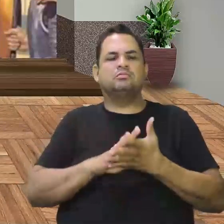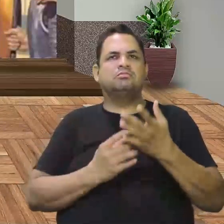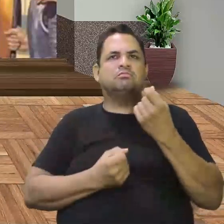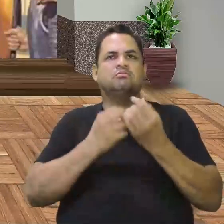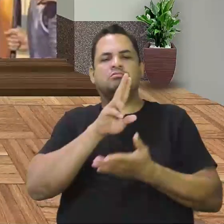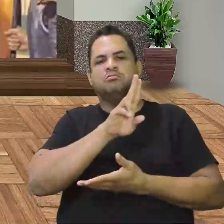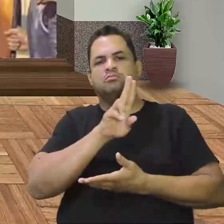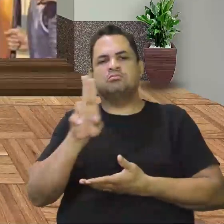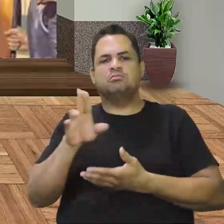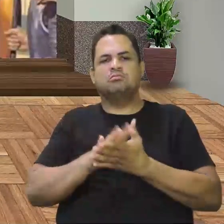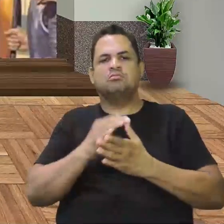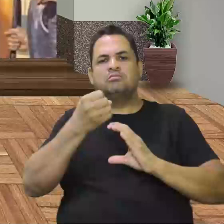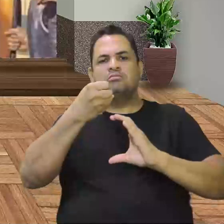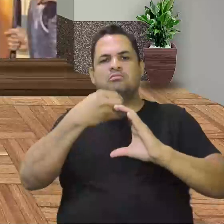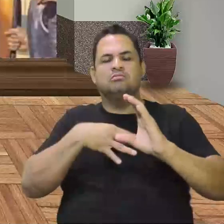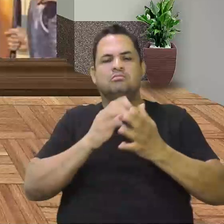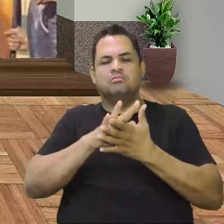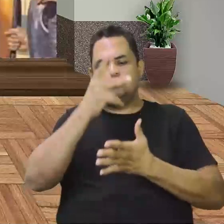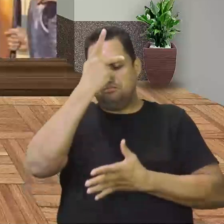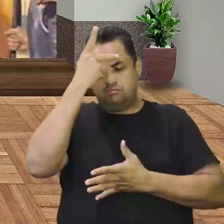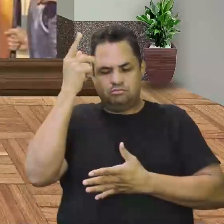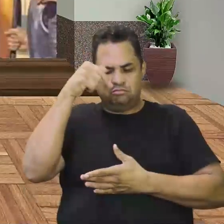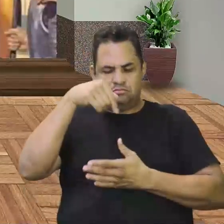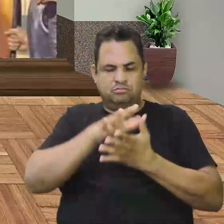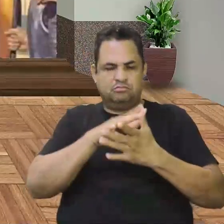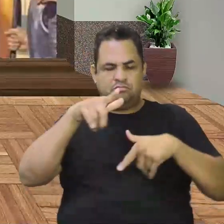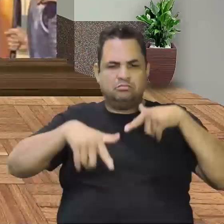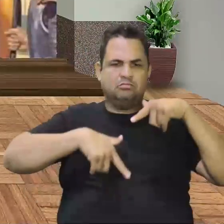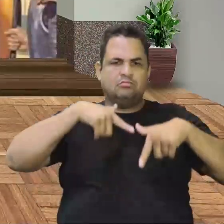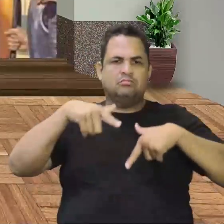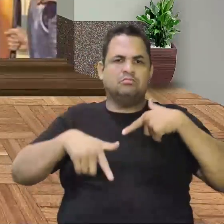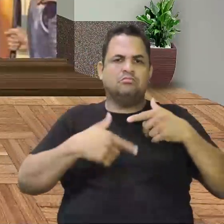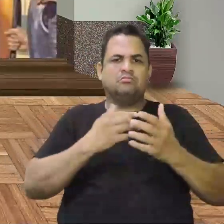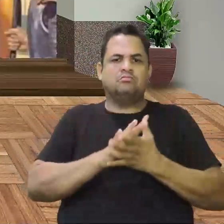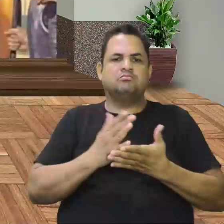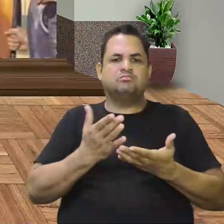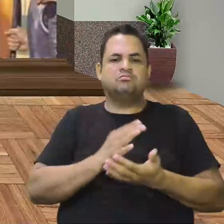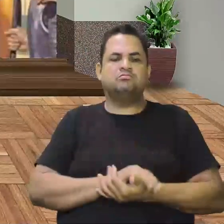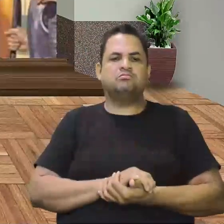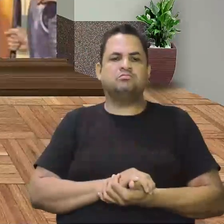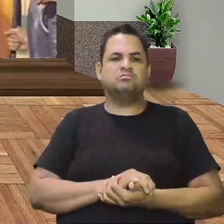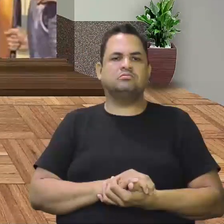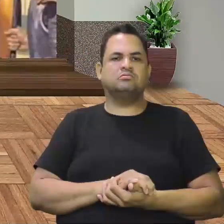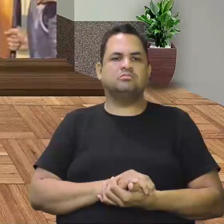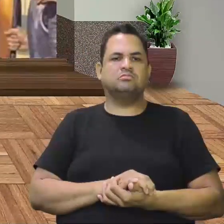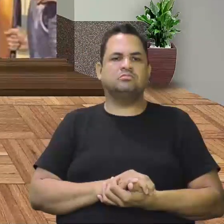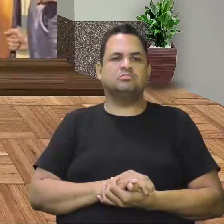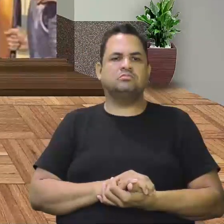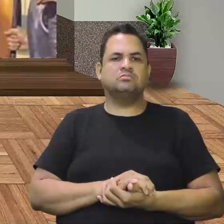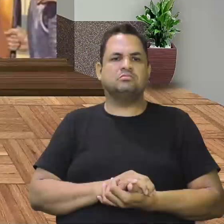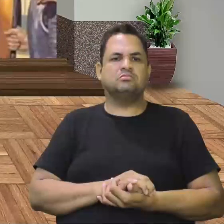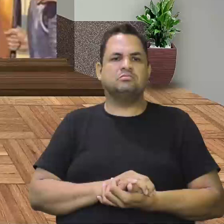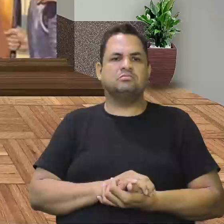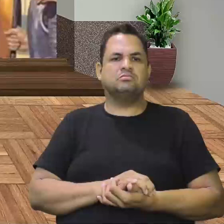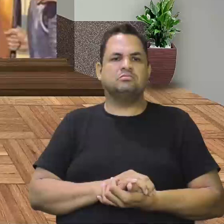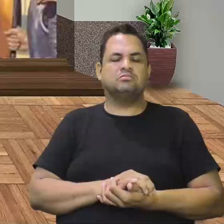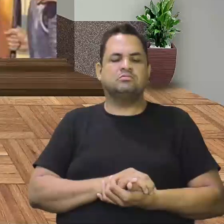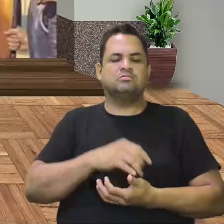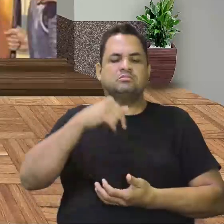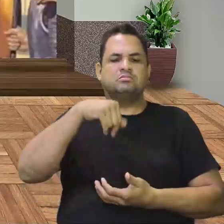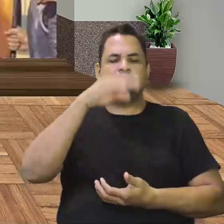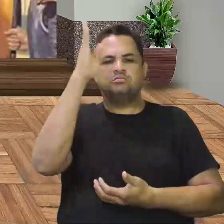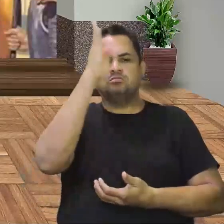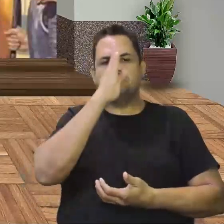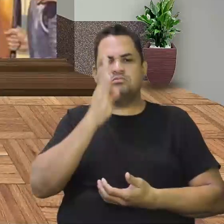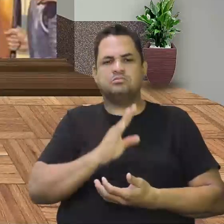caracterizaram as pessoas que aqui trabalhavam, as pessoas que recebiam terra para cá. Aqui no Brasil nós vamos